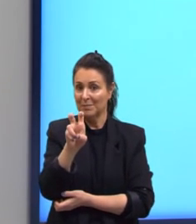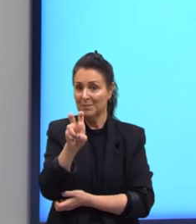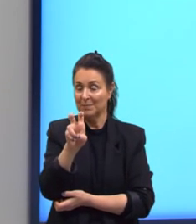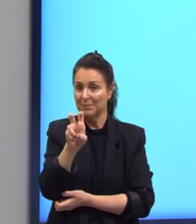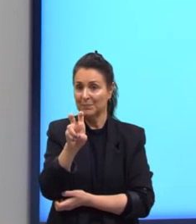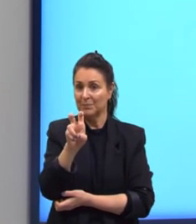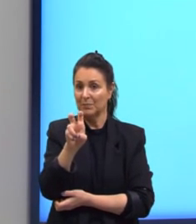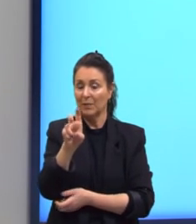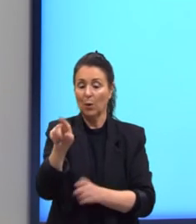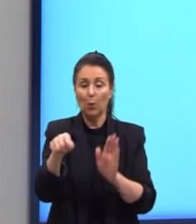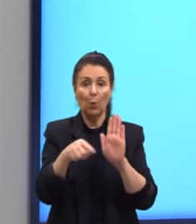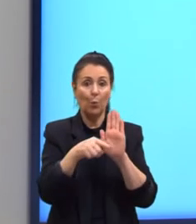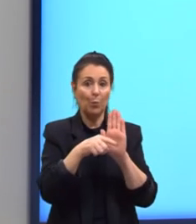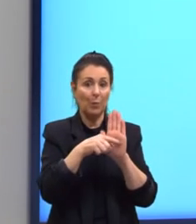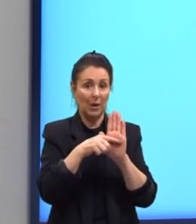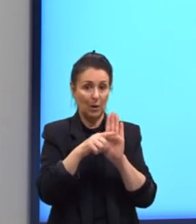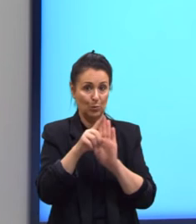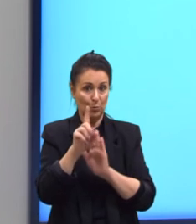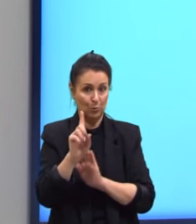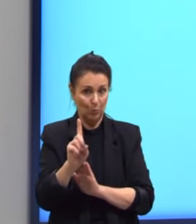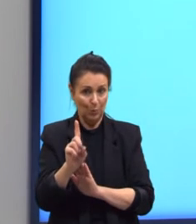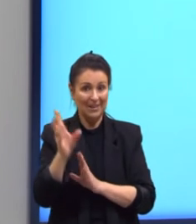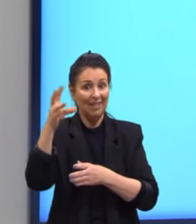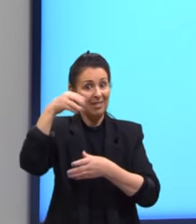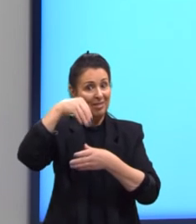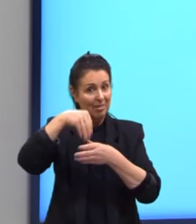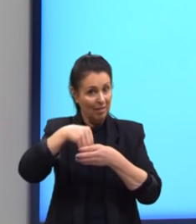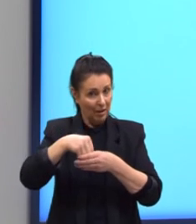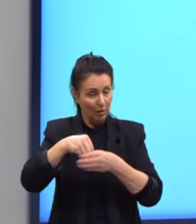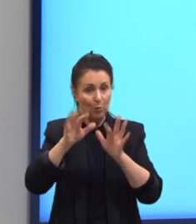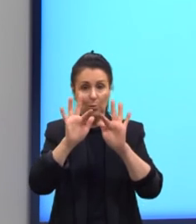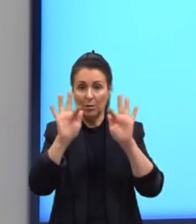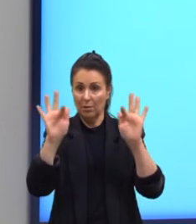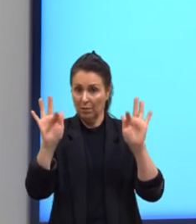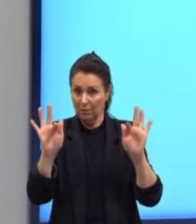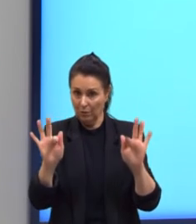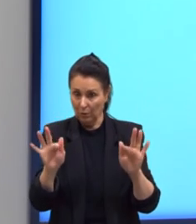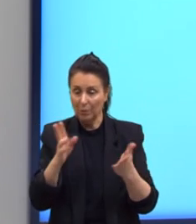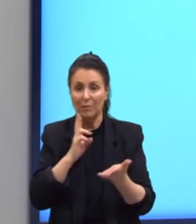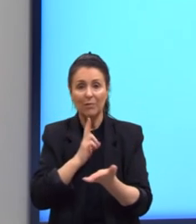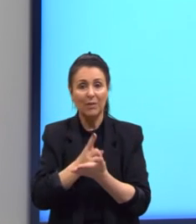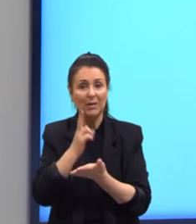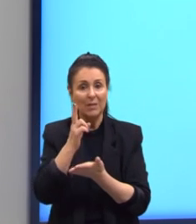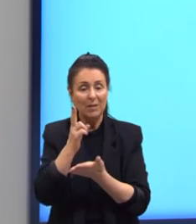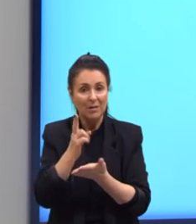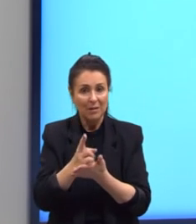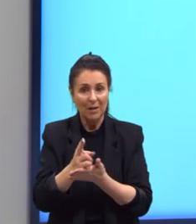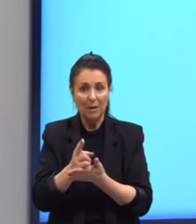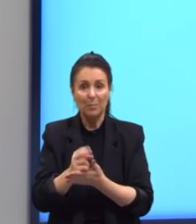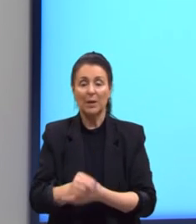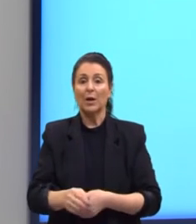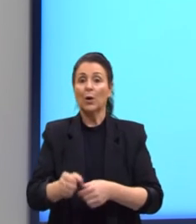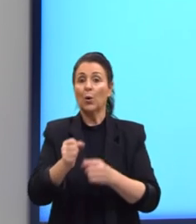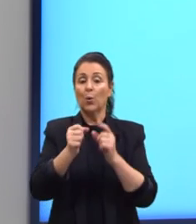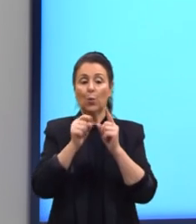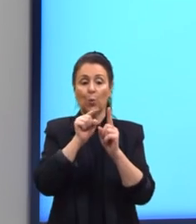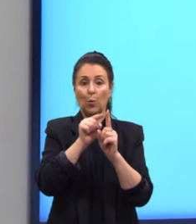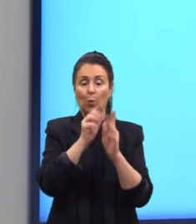o menos 1 que ele é da nossa fórmula então vai ser sempre o número do termo menos 1